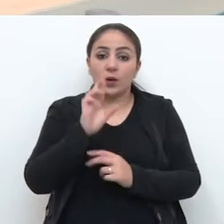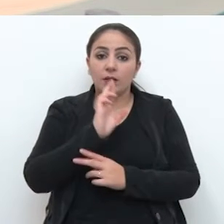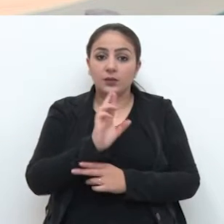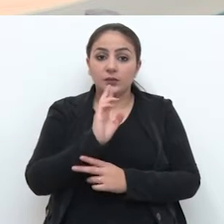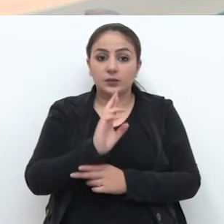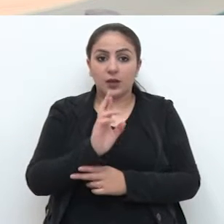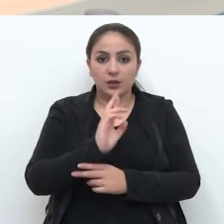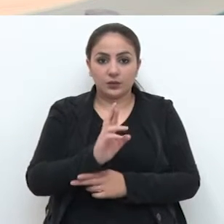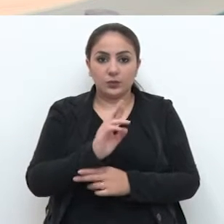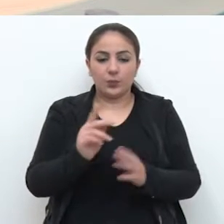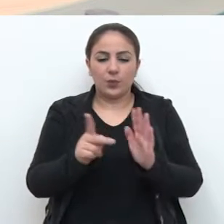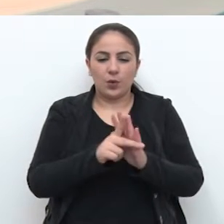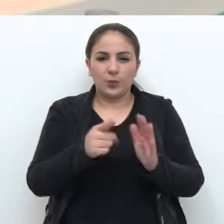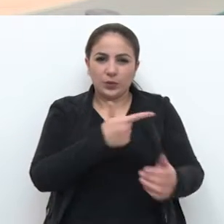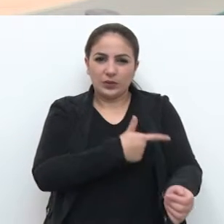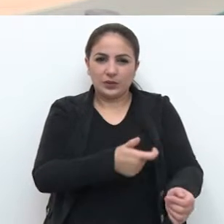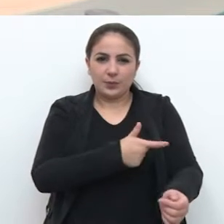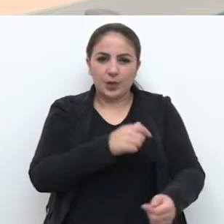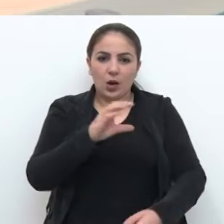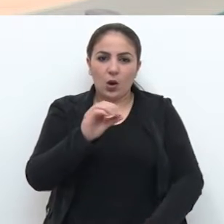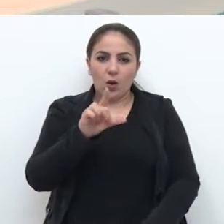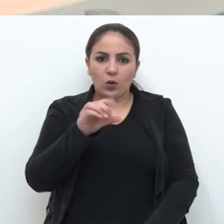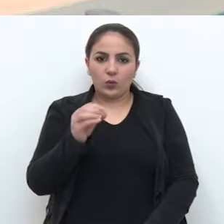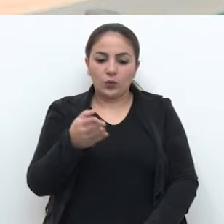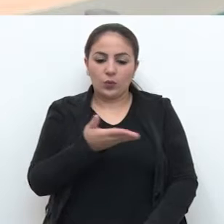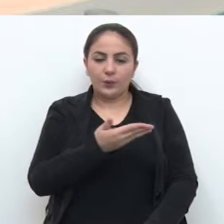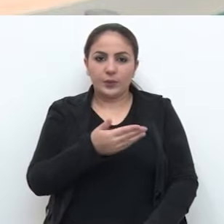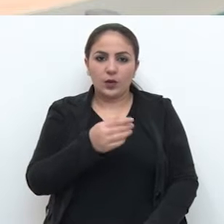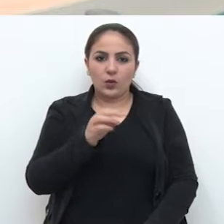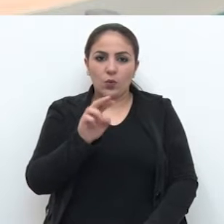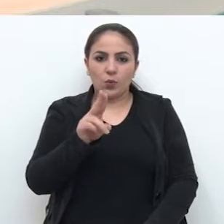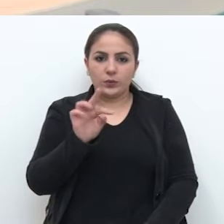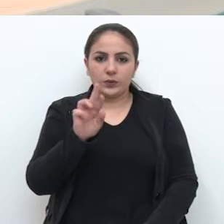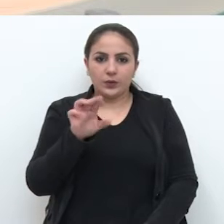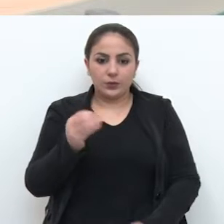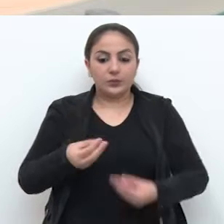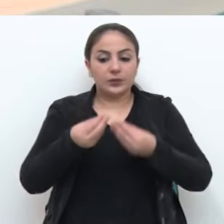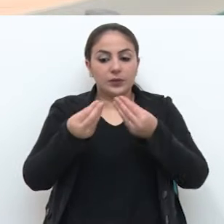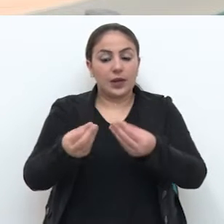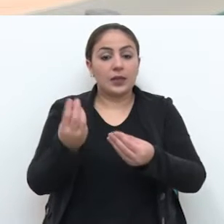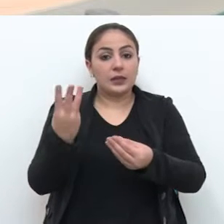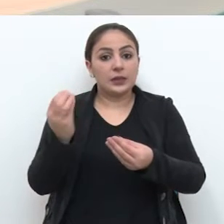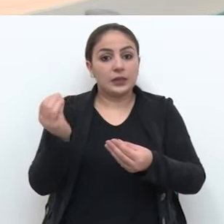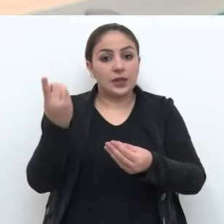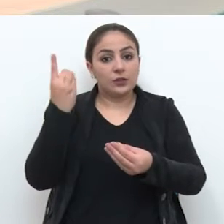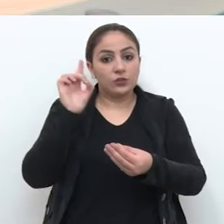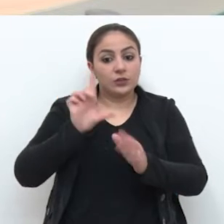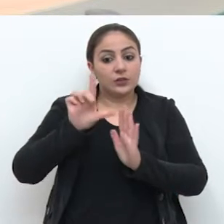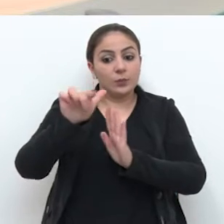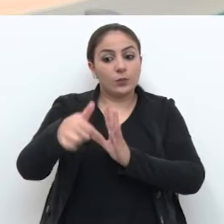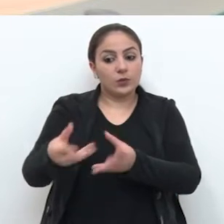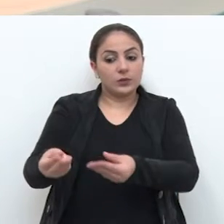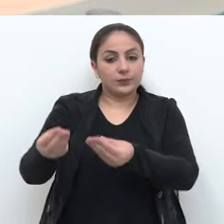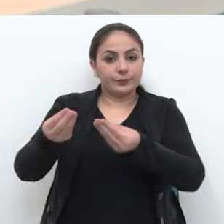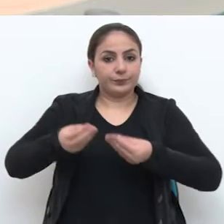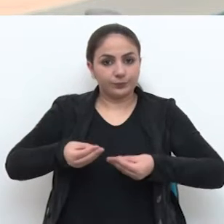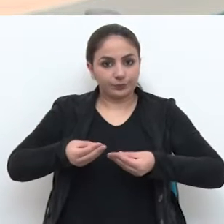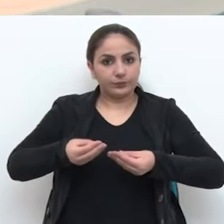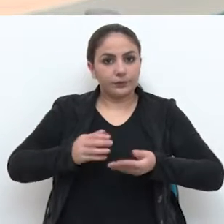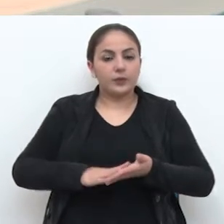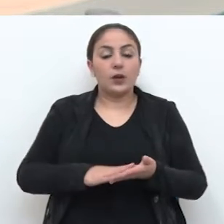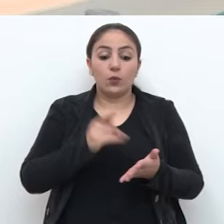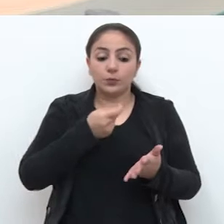do prefeito, o resultado do exame do colo do útero deverá ser entregue 30 dias após coleta. O projeto de lei